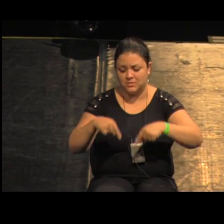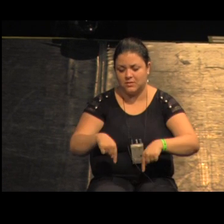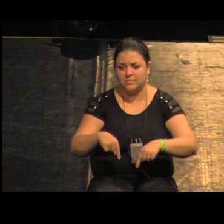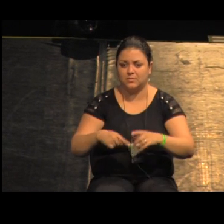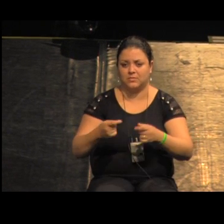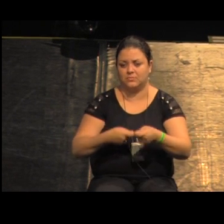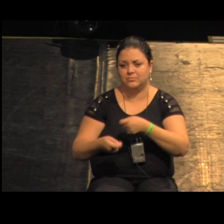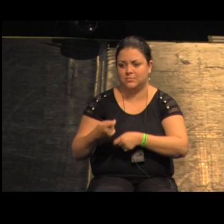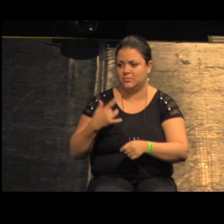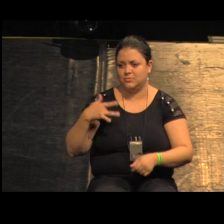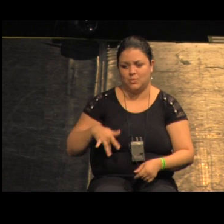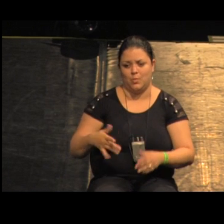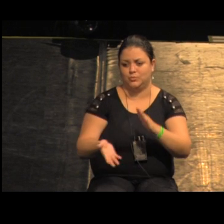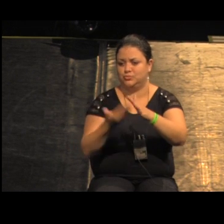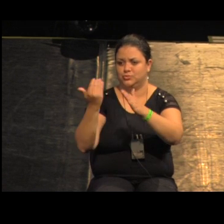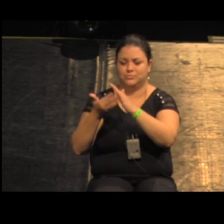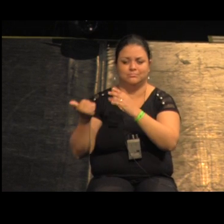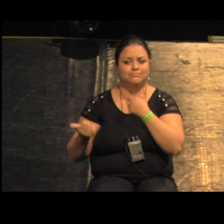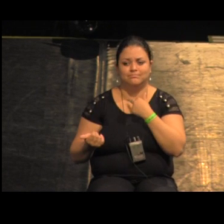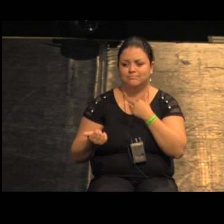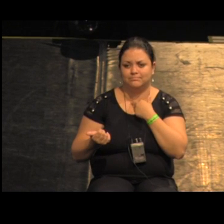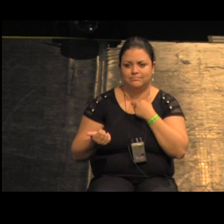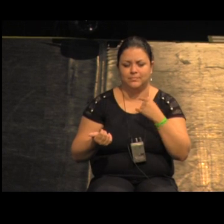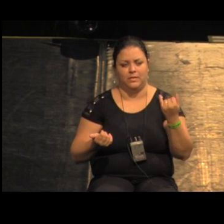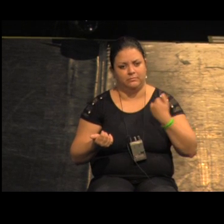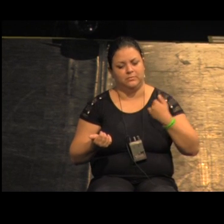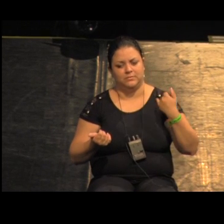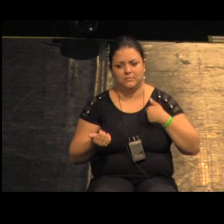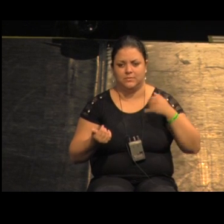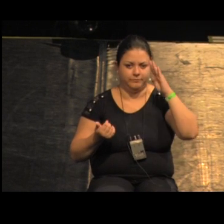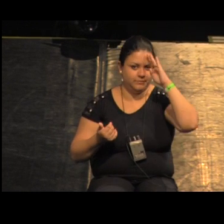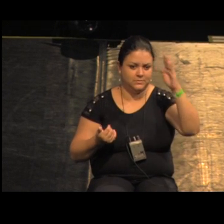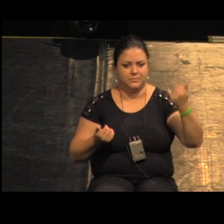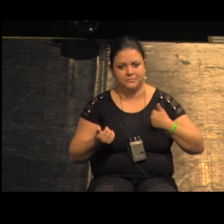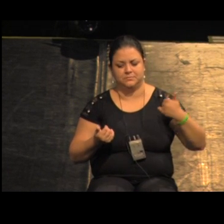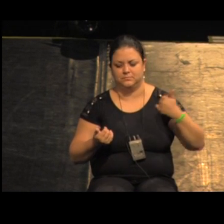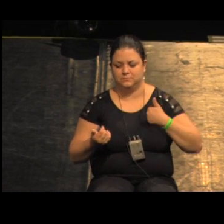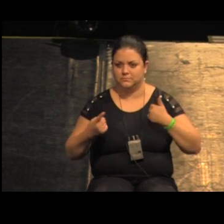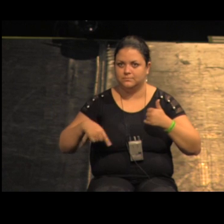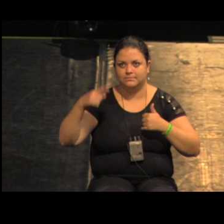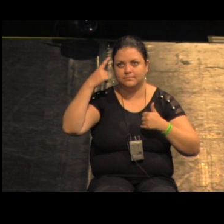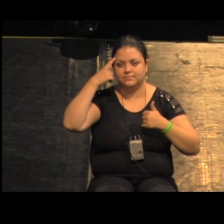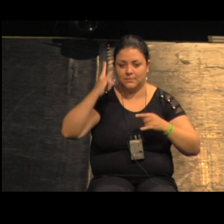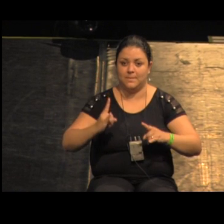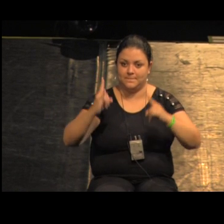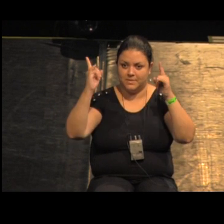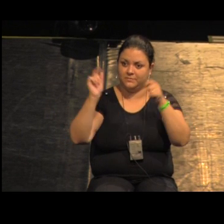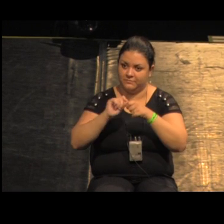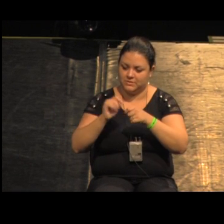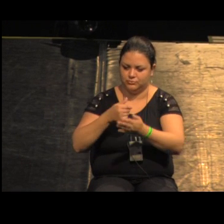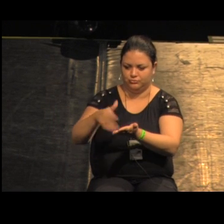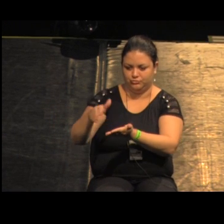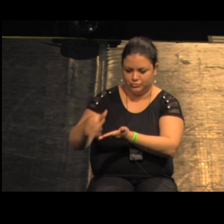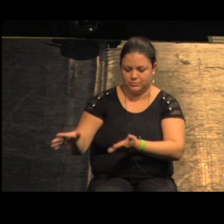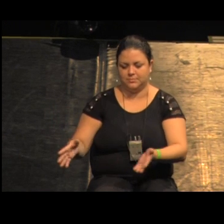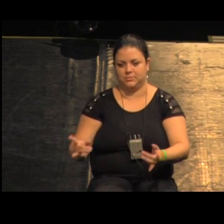que essa comunidade não resistiria a remoção do comércio esse foi o ponto central do argumento o que a gente fez foi aumentar drasticamente a calçada